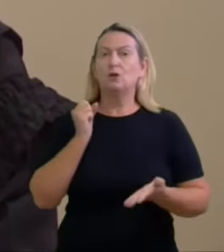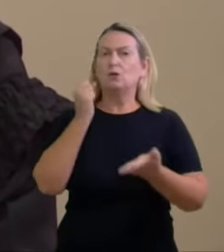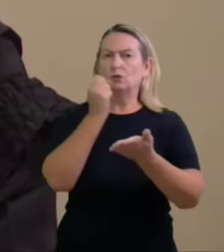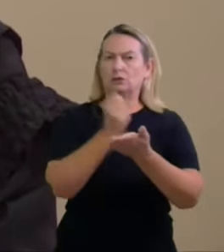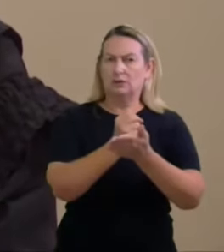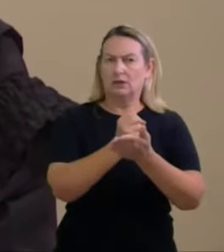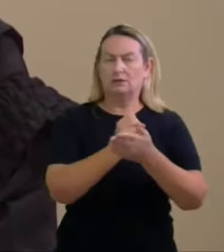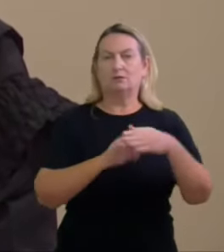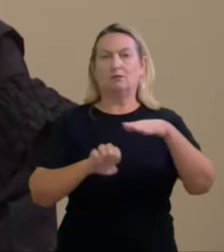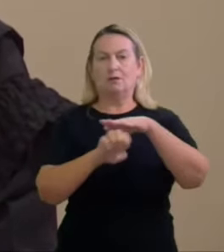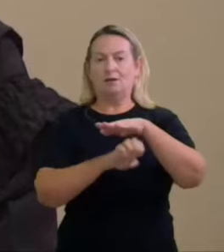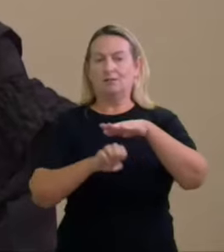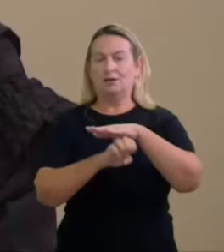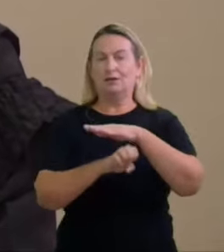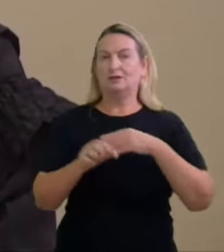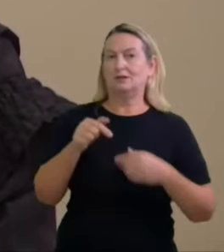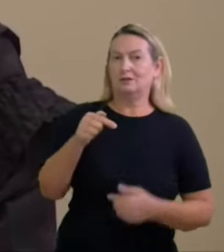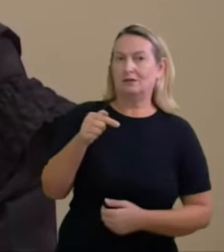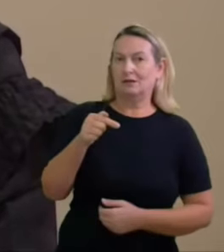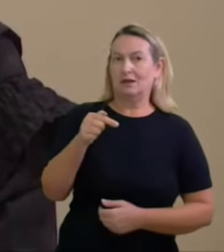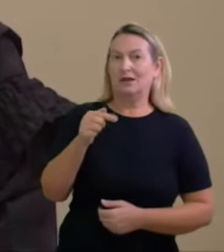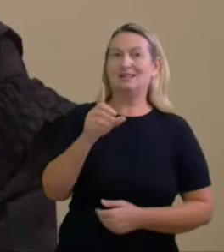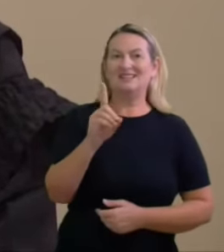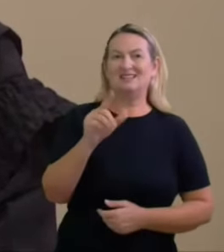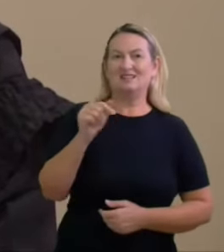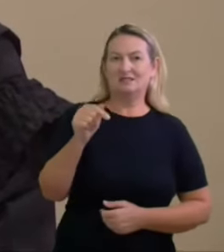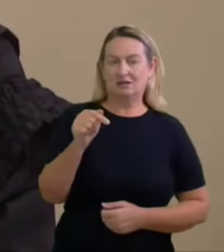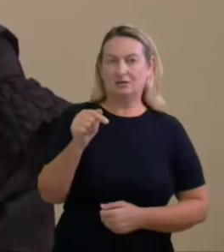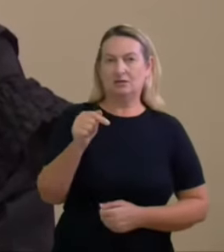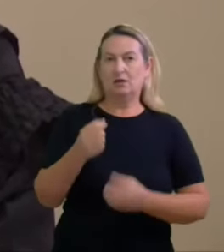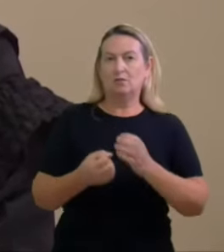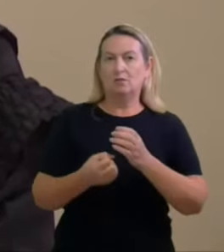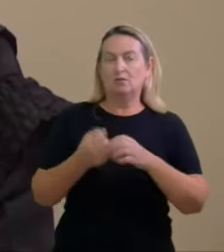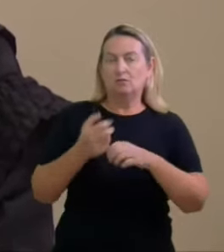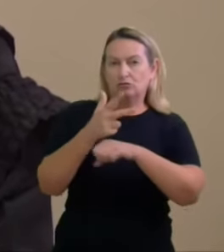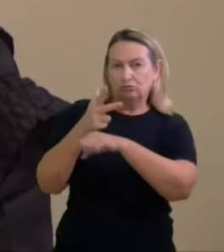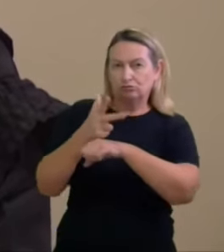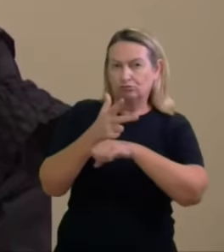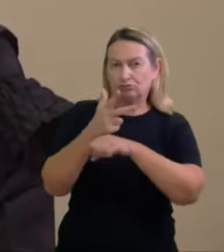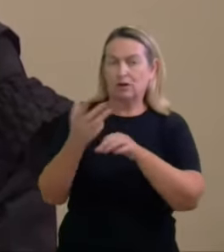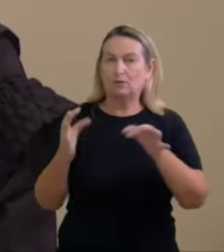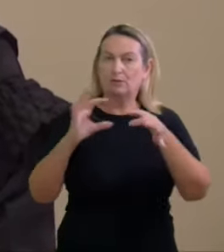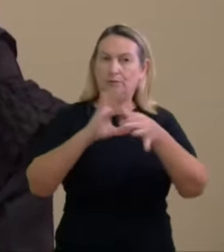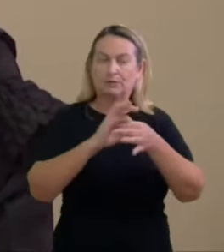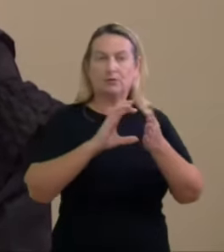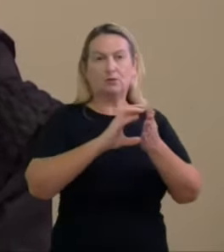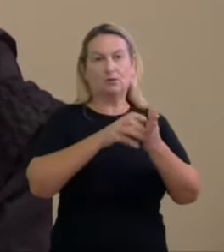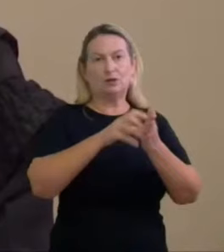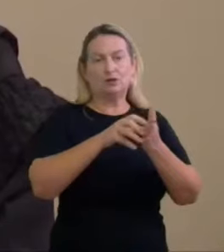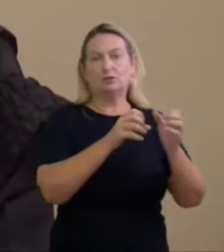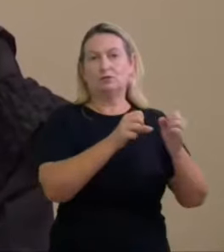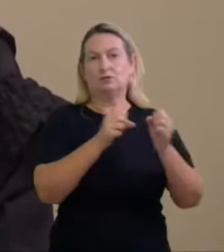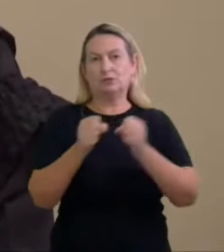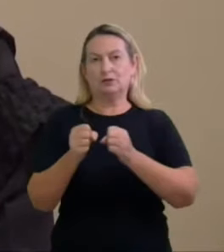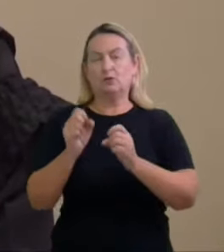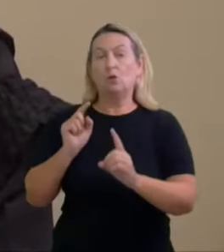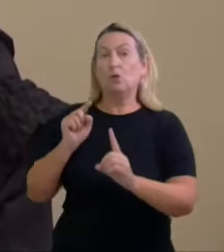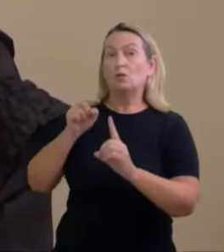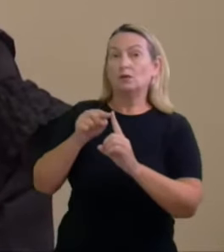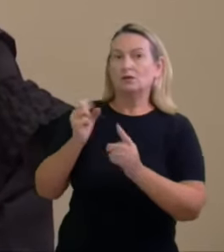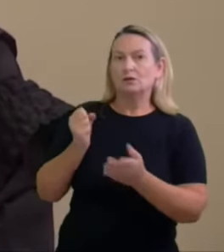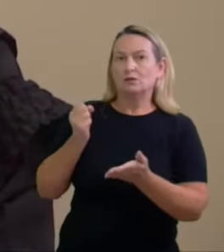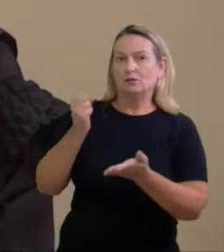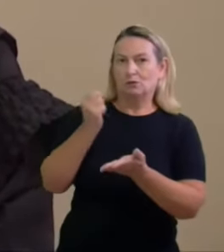D7 Produções Cinematográficas e o partido Podemos o objeto do contrato não faz menção a